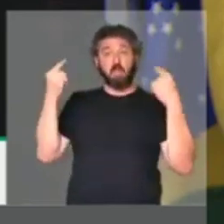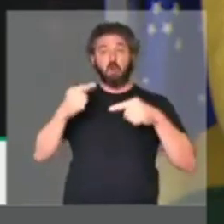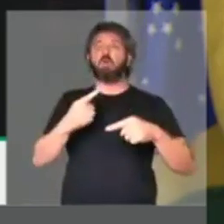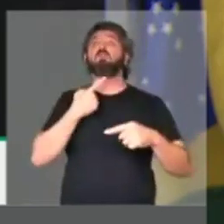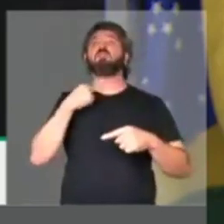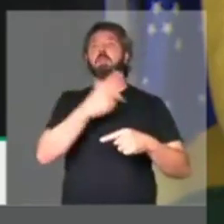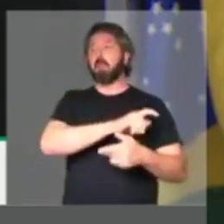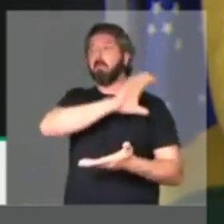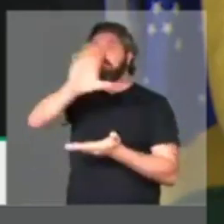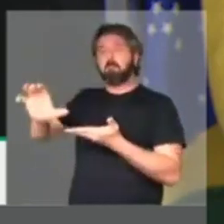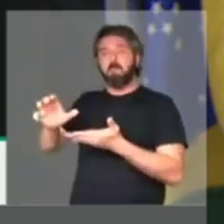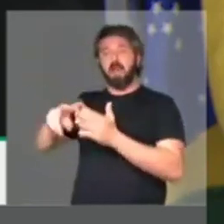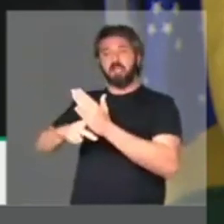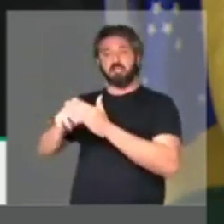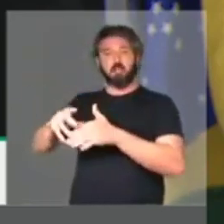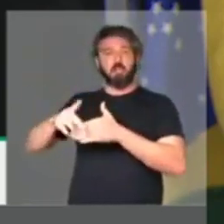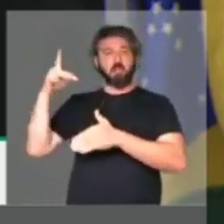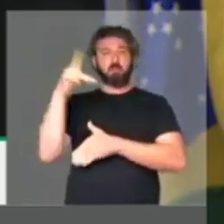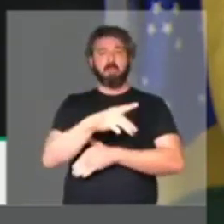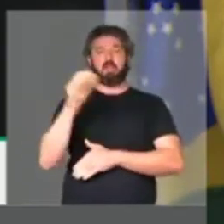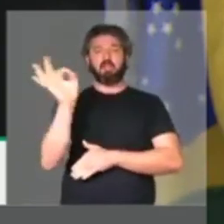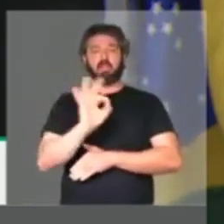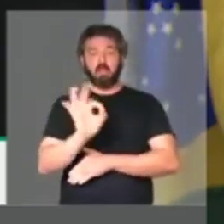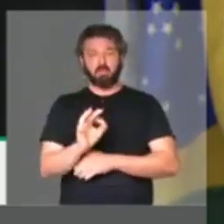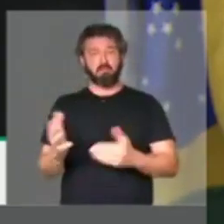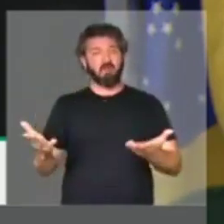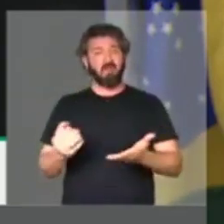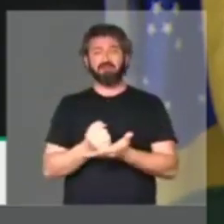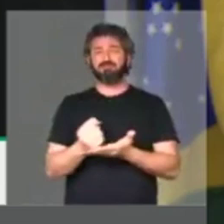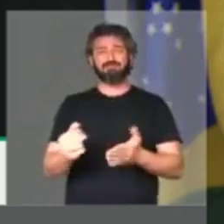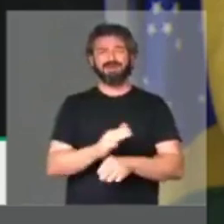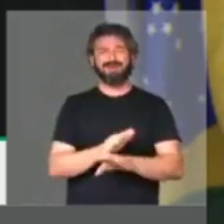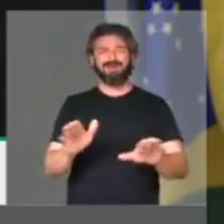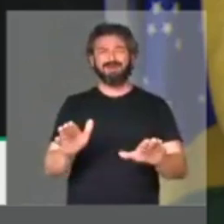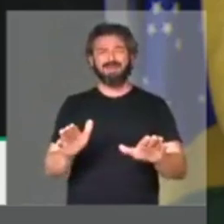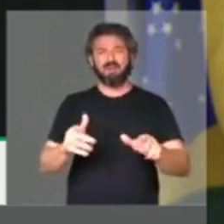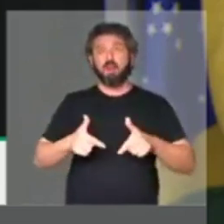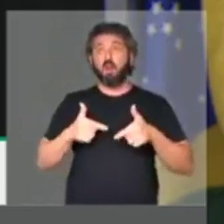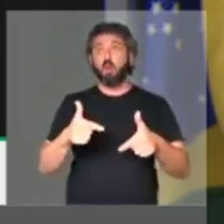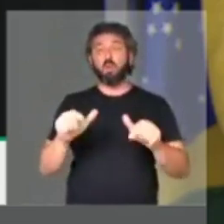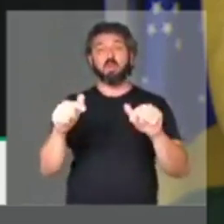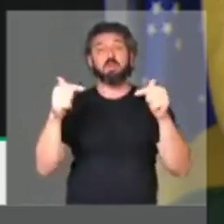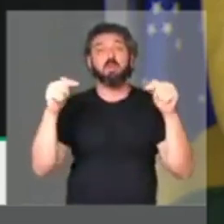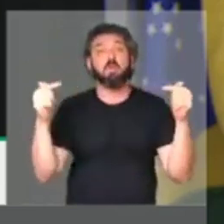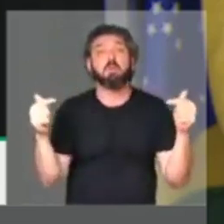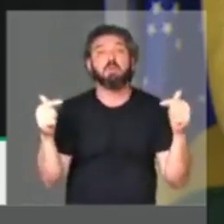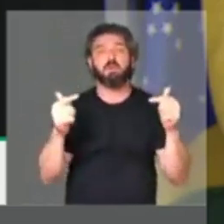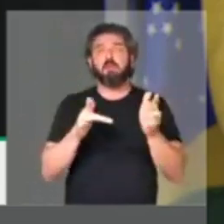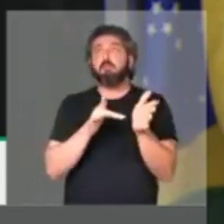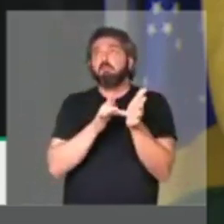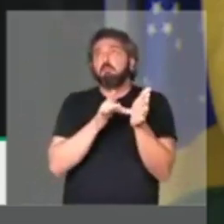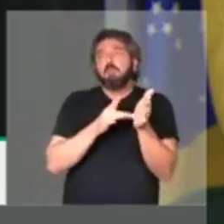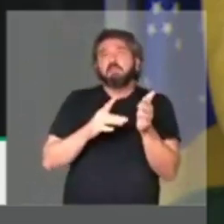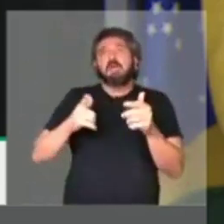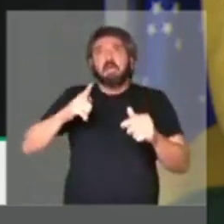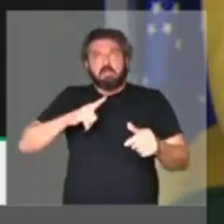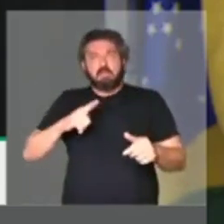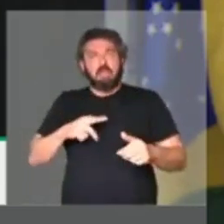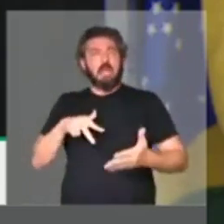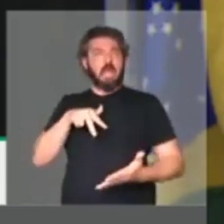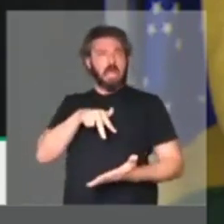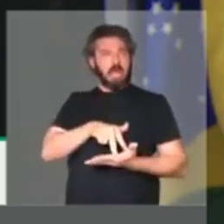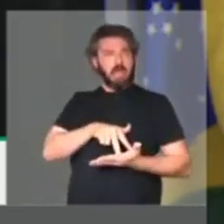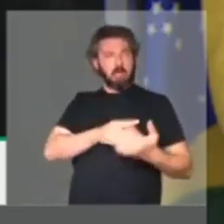vontade, sindicatos que nunca os representaram. Agora não cola mais. Não tem mais mobilização. Não tem mais como fingir que existe uma grande